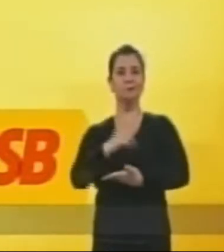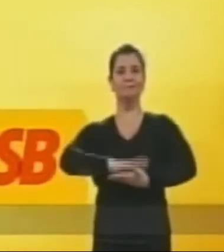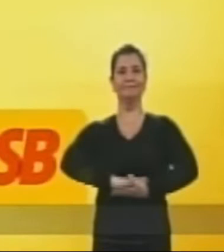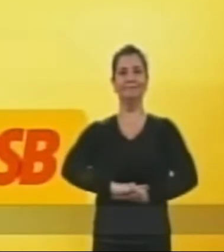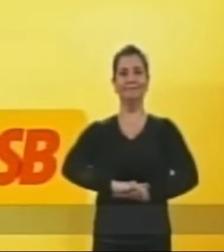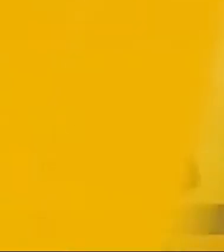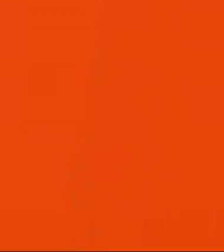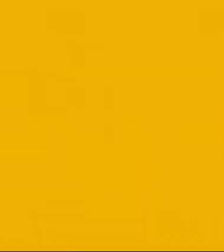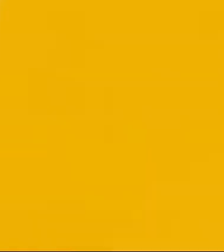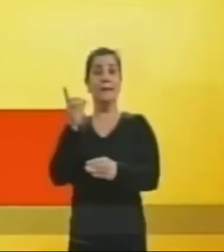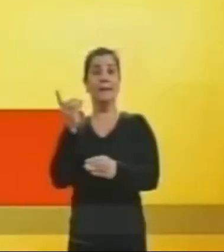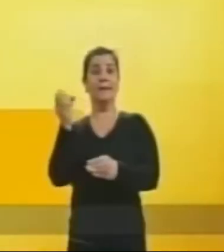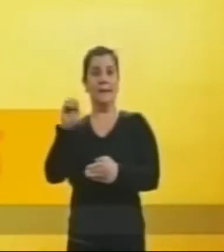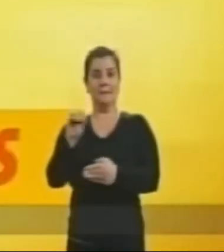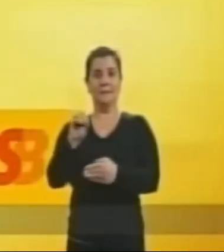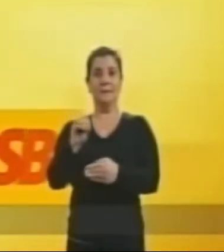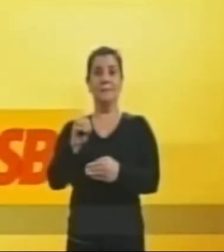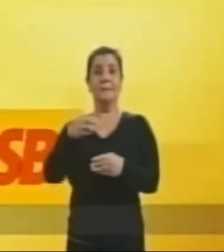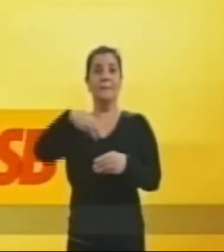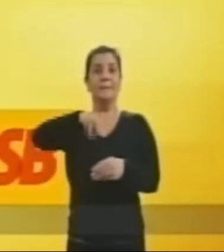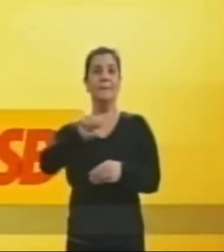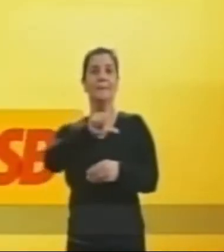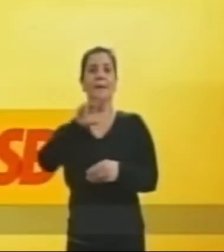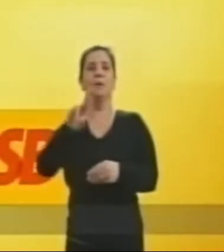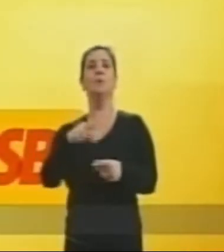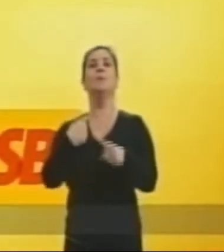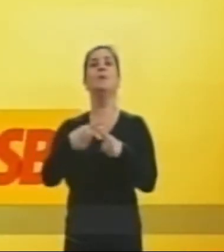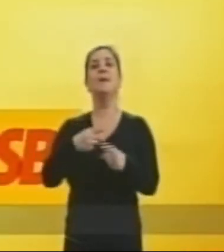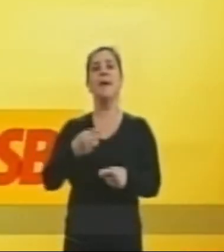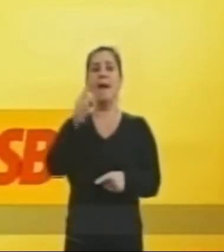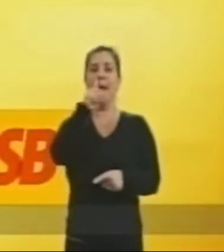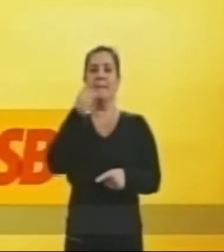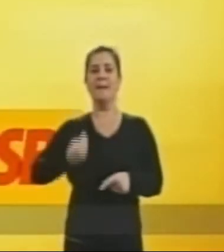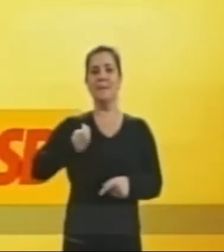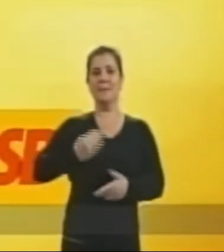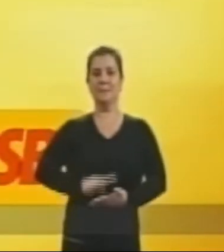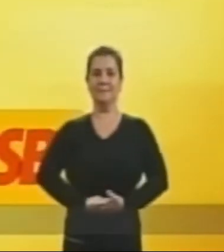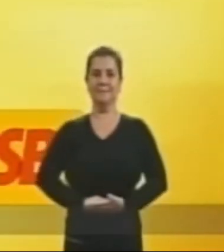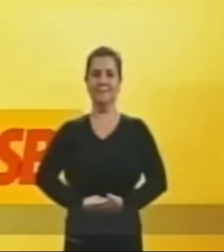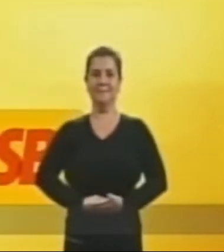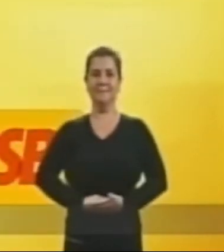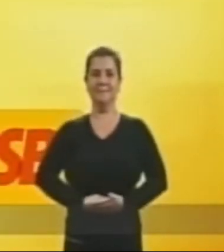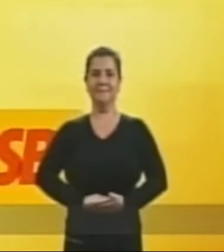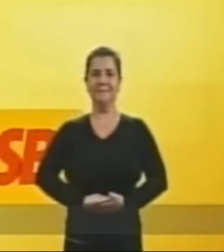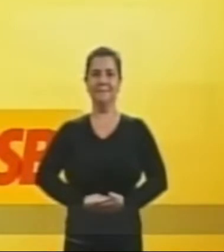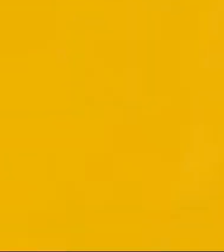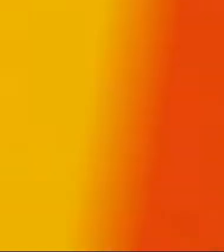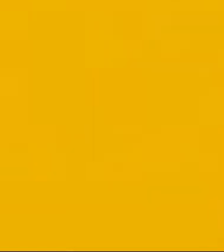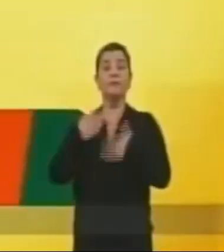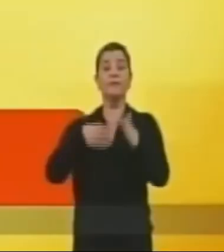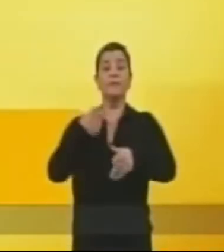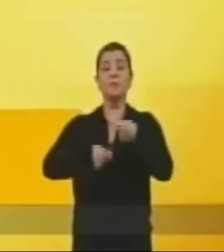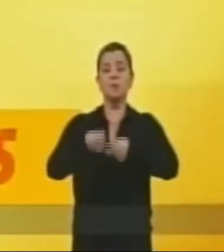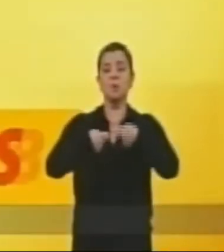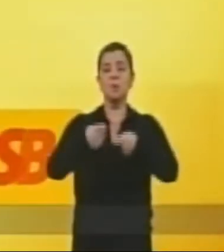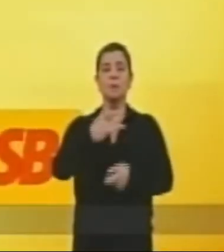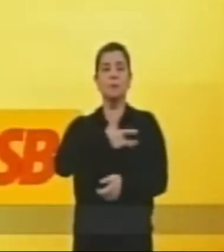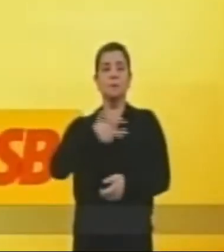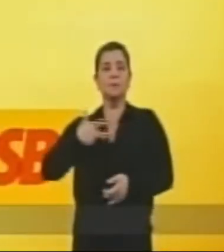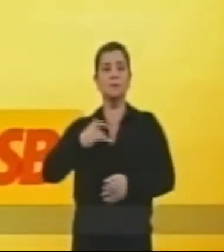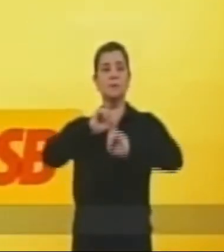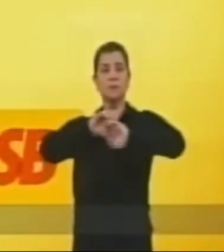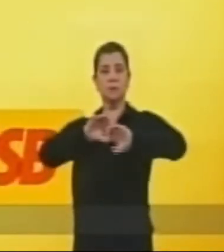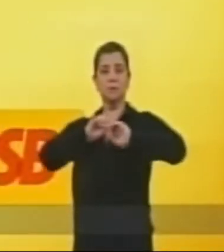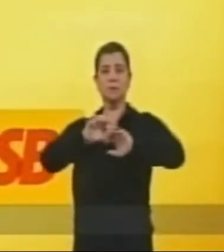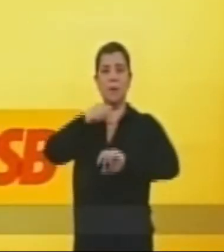Vote 4001. Vote 40-10. Malu, porque a mãe está on. Desenvolvimento